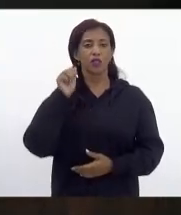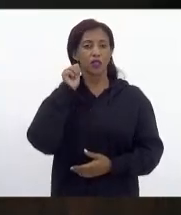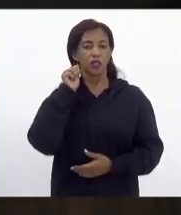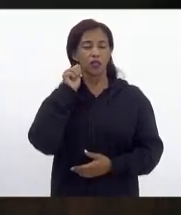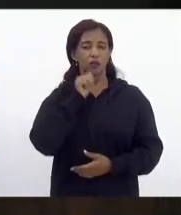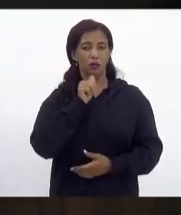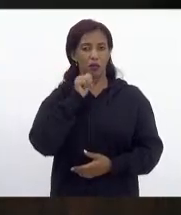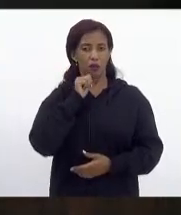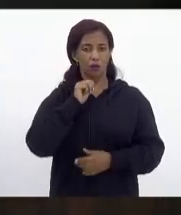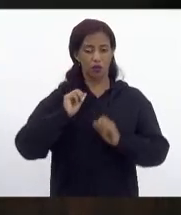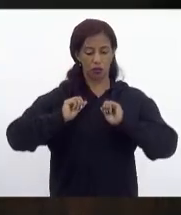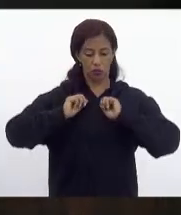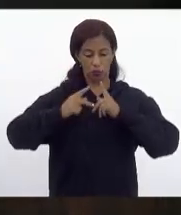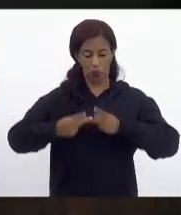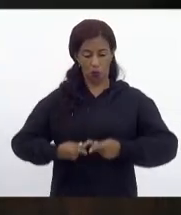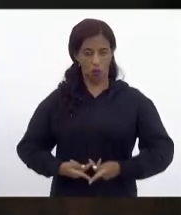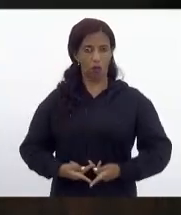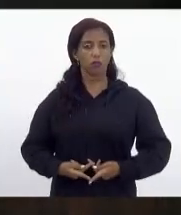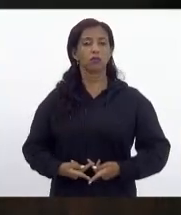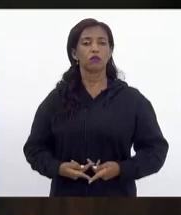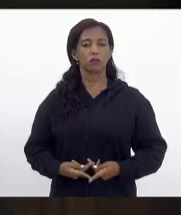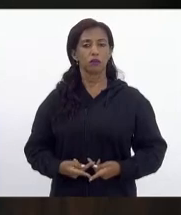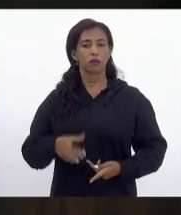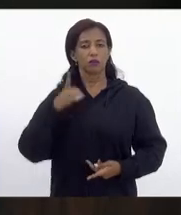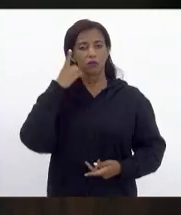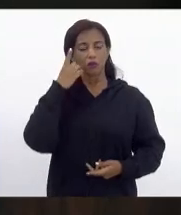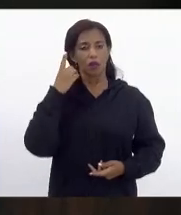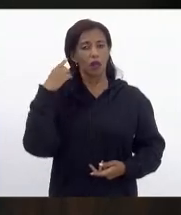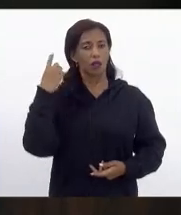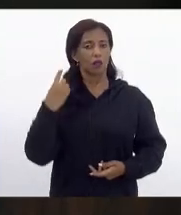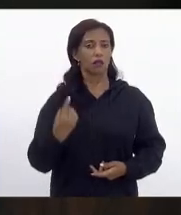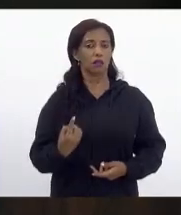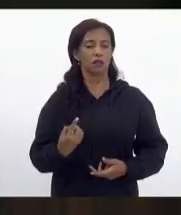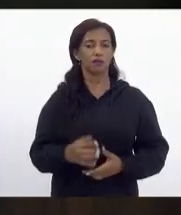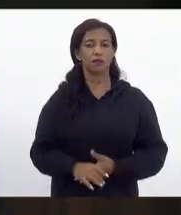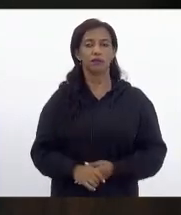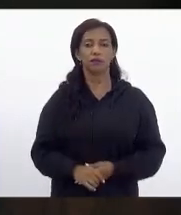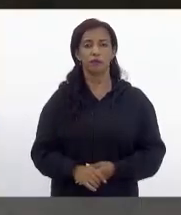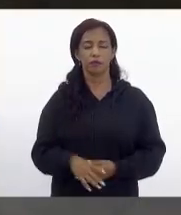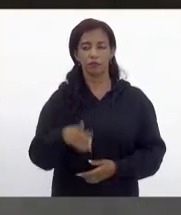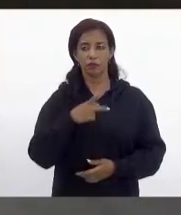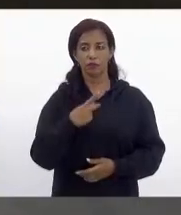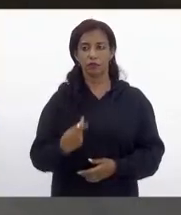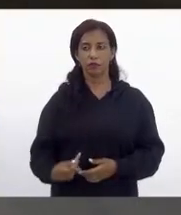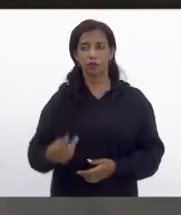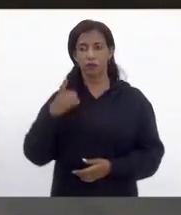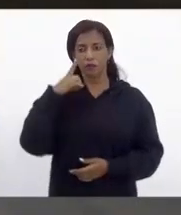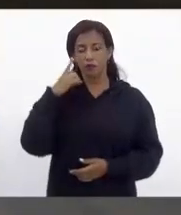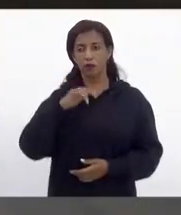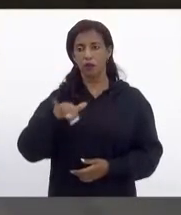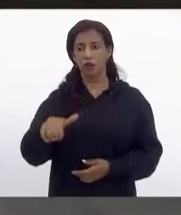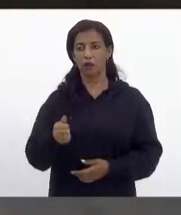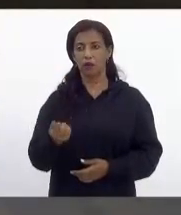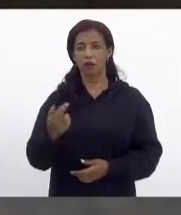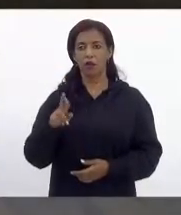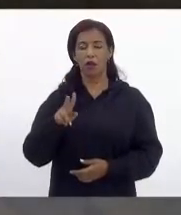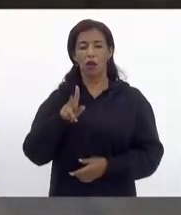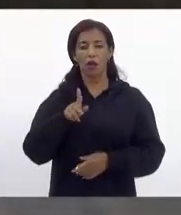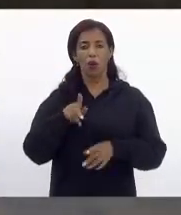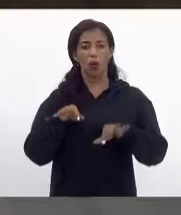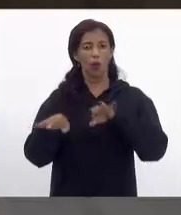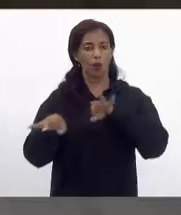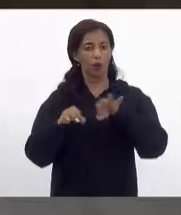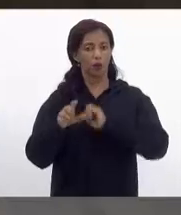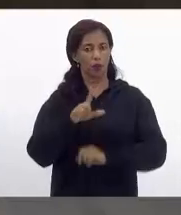humanos e cidadania, deputada Dani Monteiro. Senhor presidente, deputado Jair, o projeto da